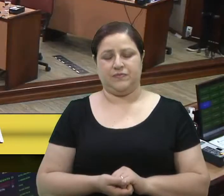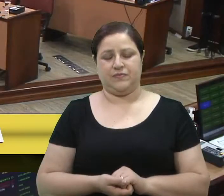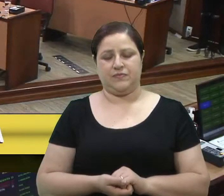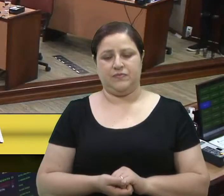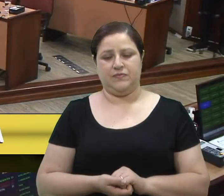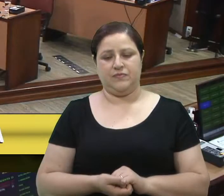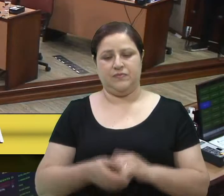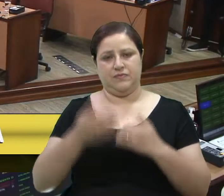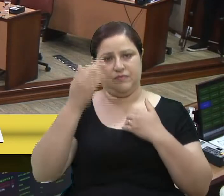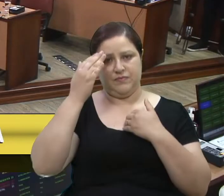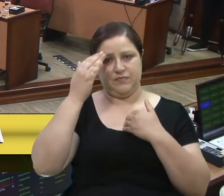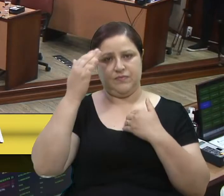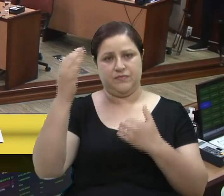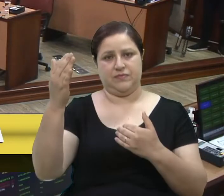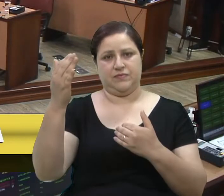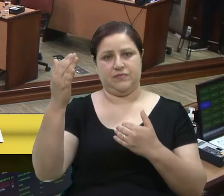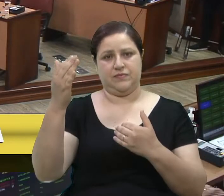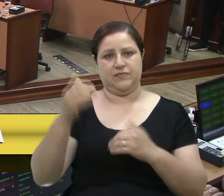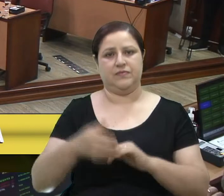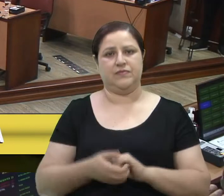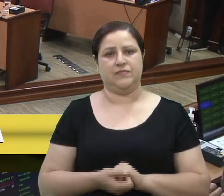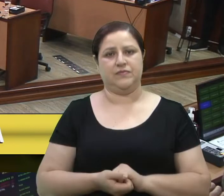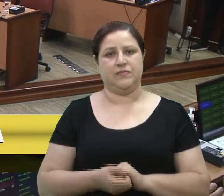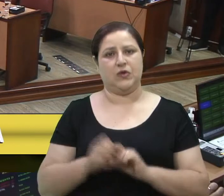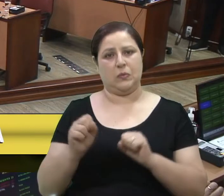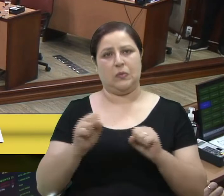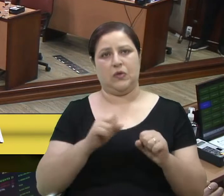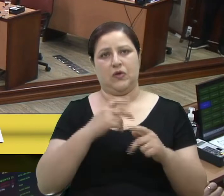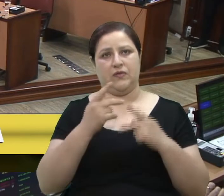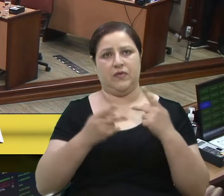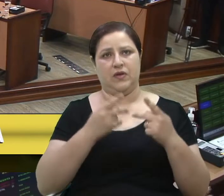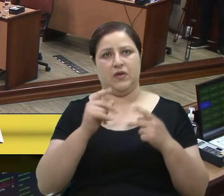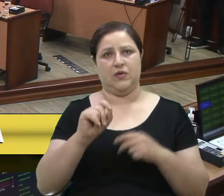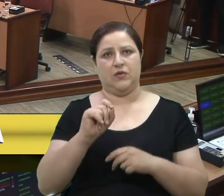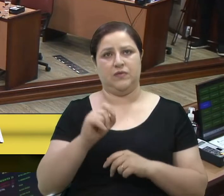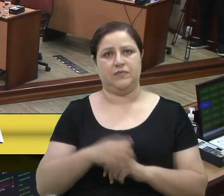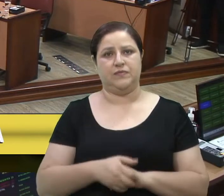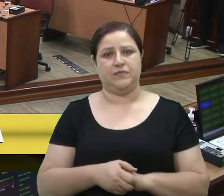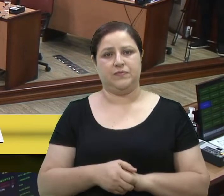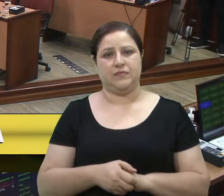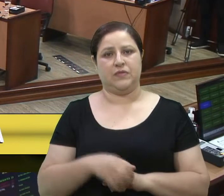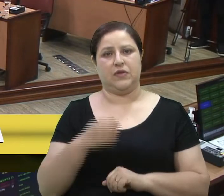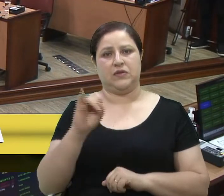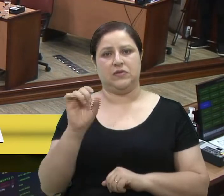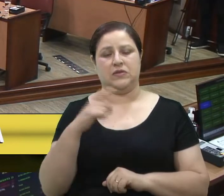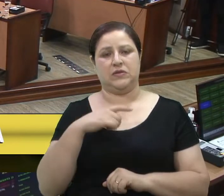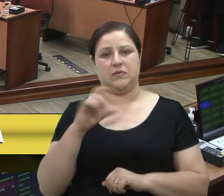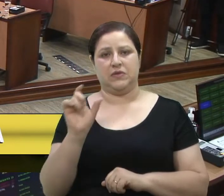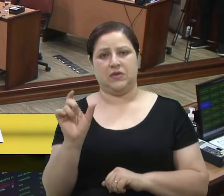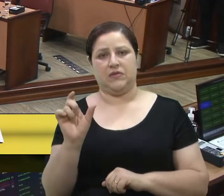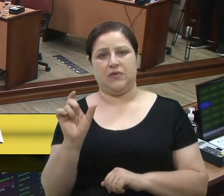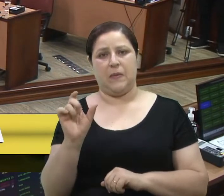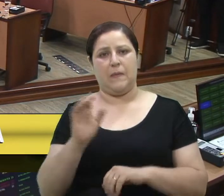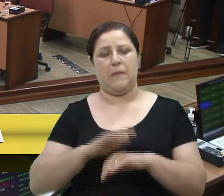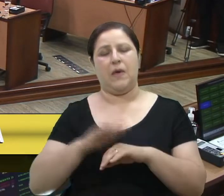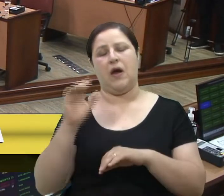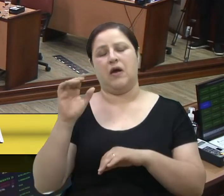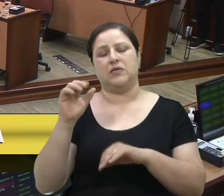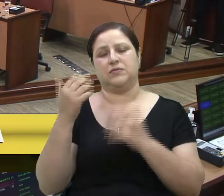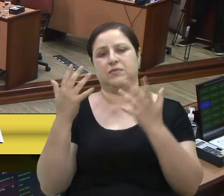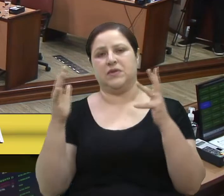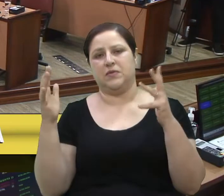Obrigado, vereador Bortola. E o que eu posso dizer para o senhor, se existe uma palavra a dizer mais que parabéns,